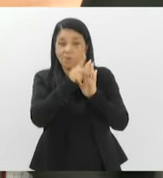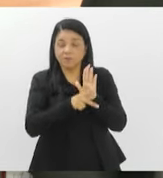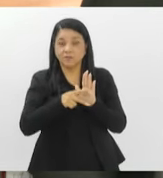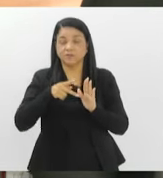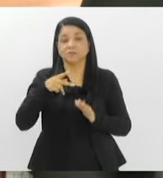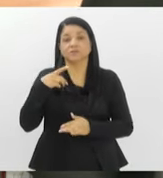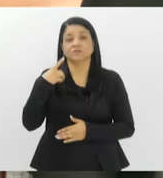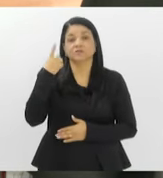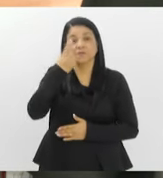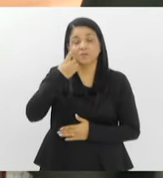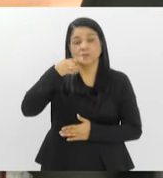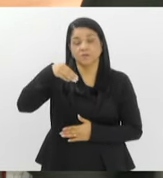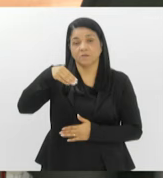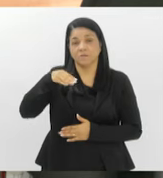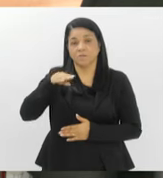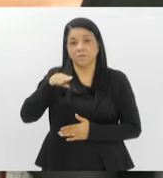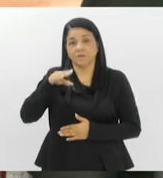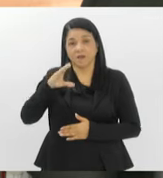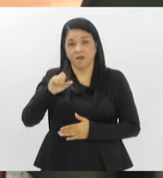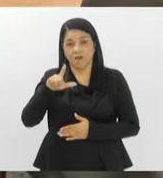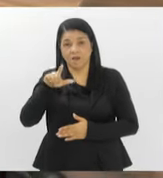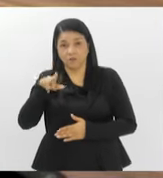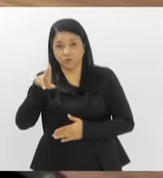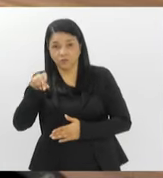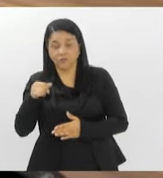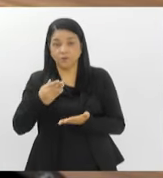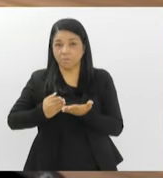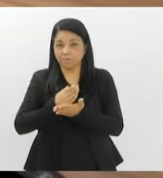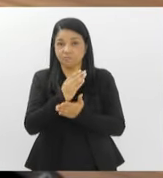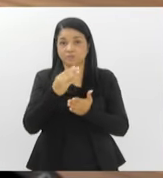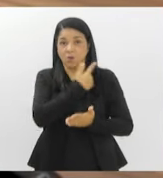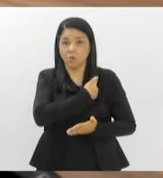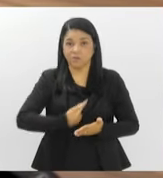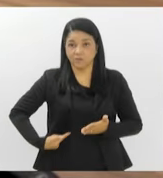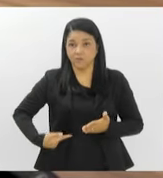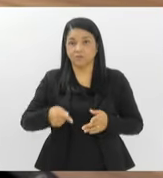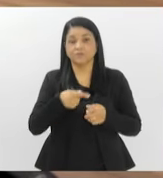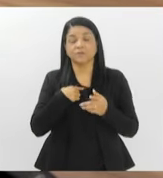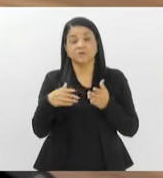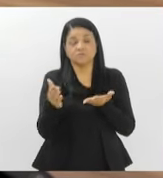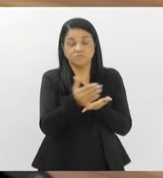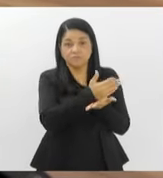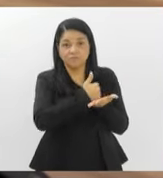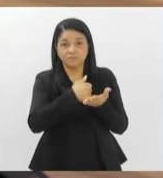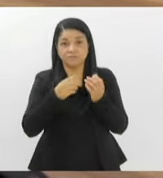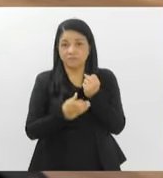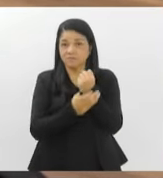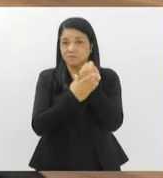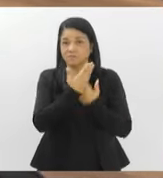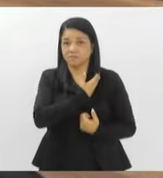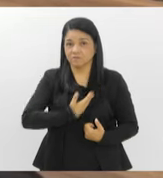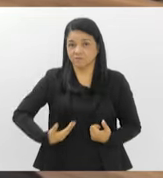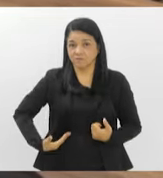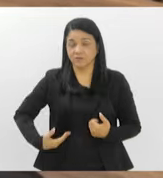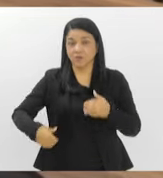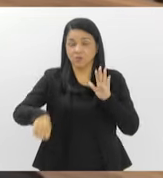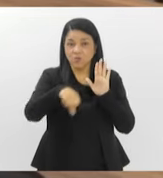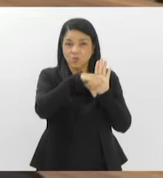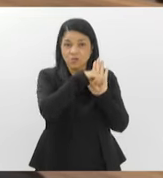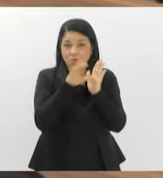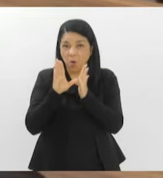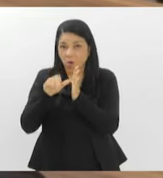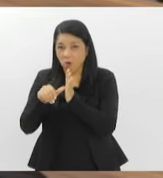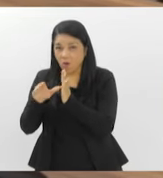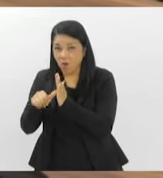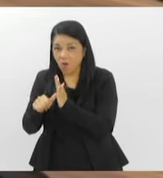Caiado foi sancionado pelo governador. Segundo dados do Instituto de Segurança Pública, os crimes de furto